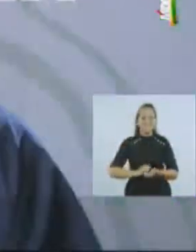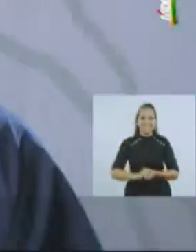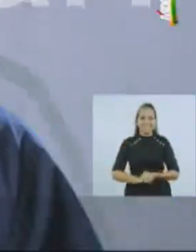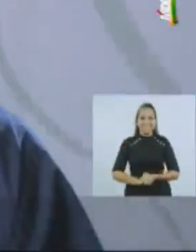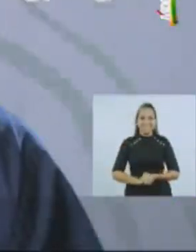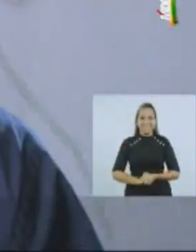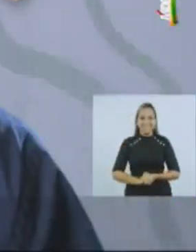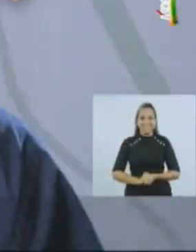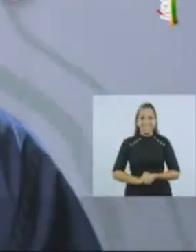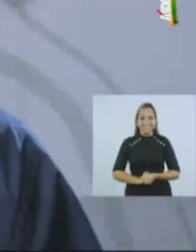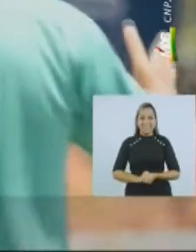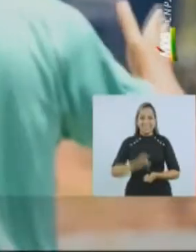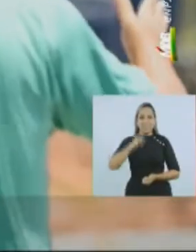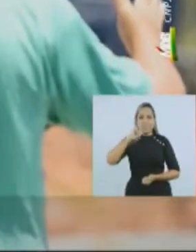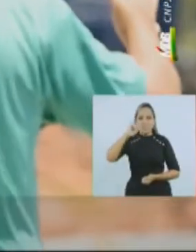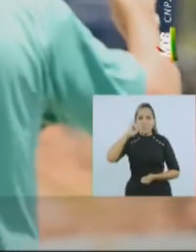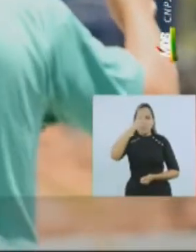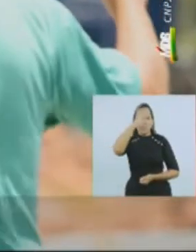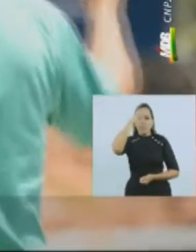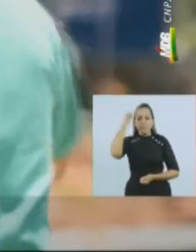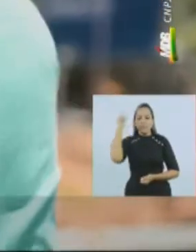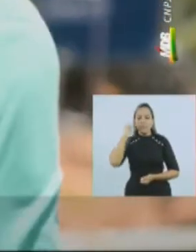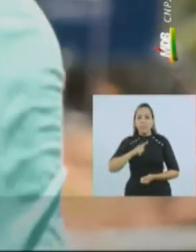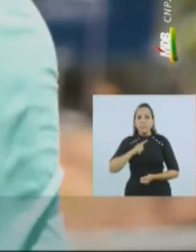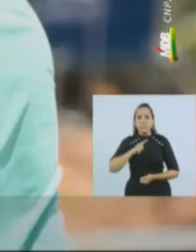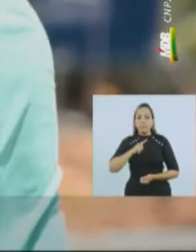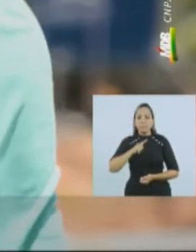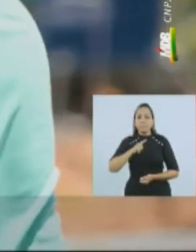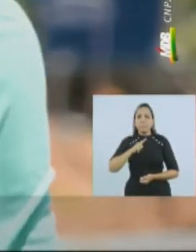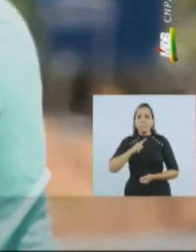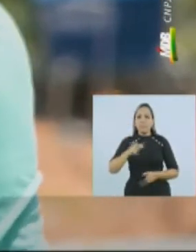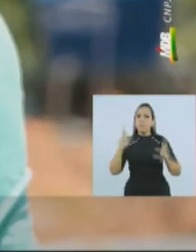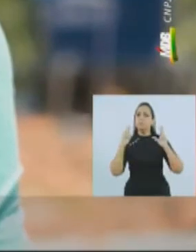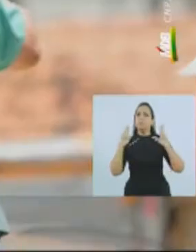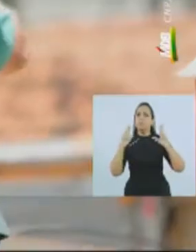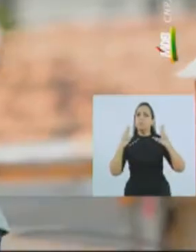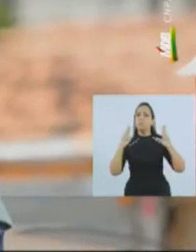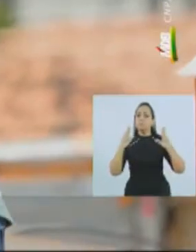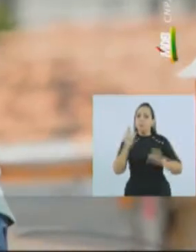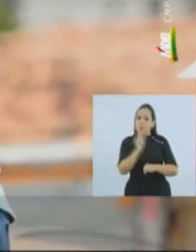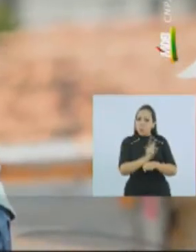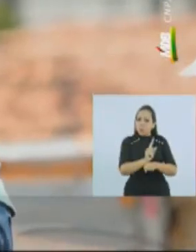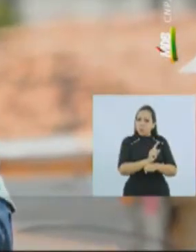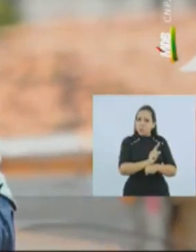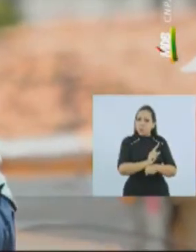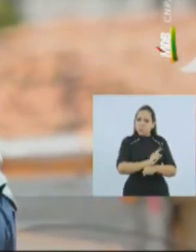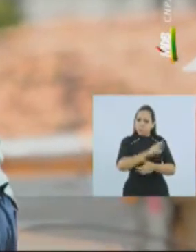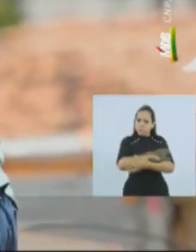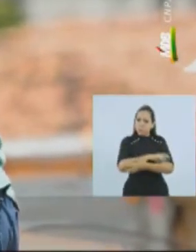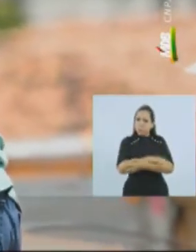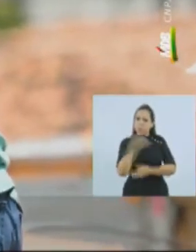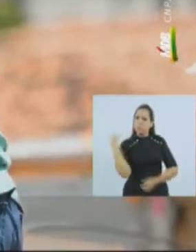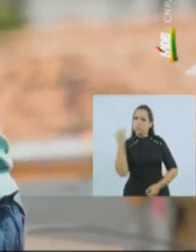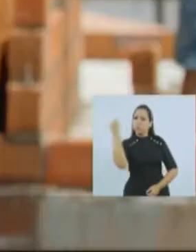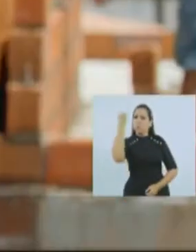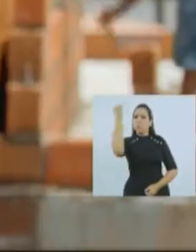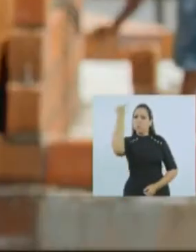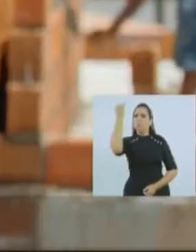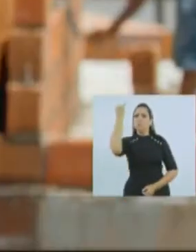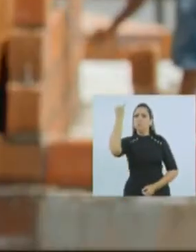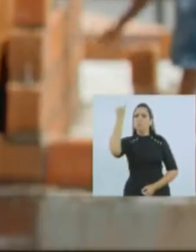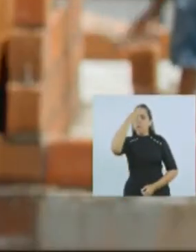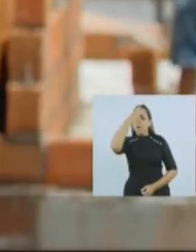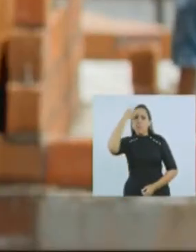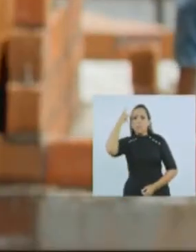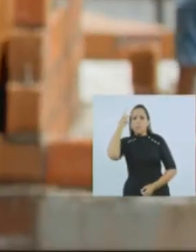Prefeito. Como futuro prefeito, garanto a vocês que a minha gestão será parceira importante para